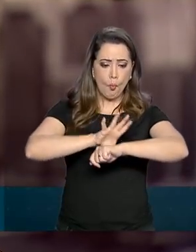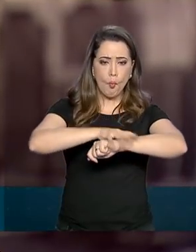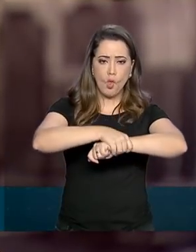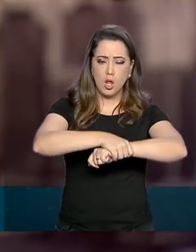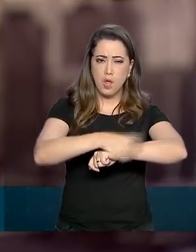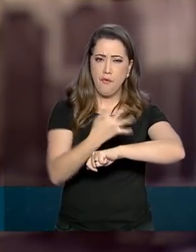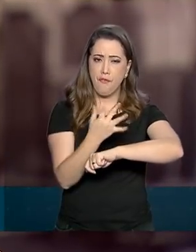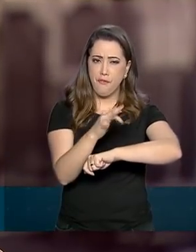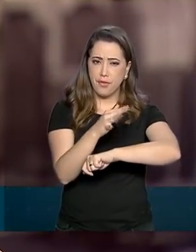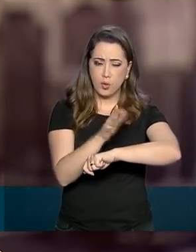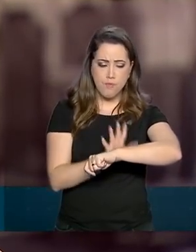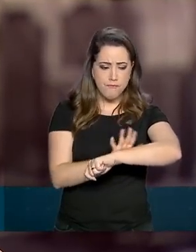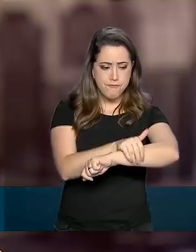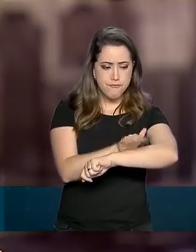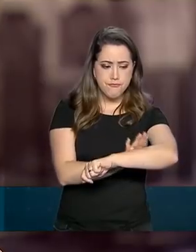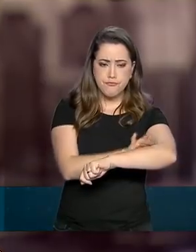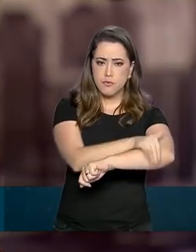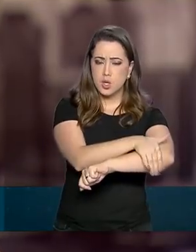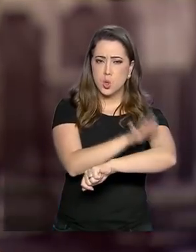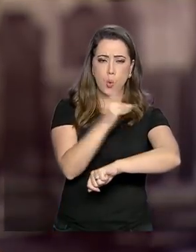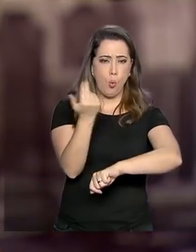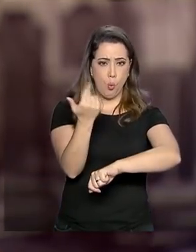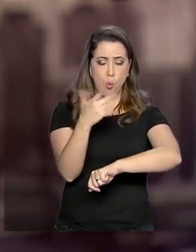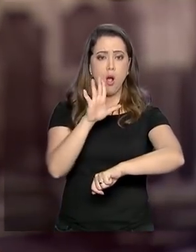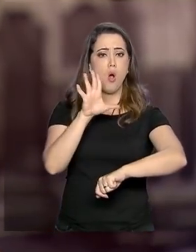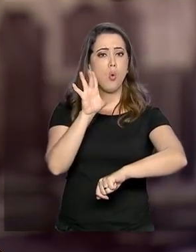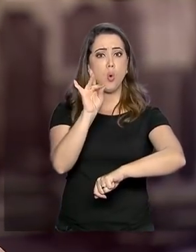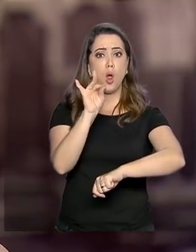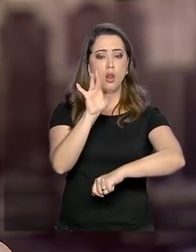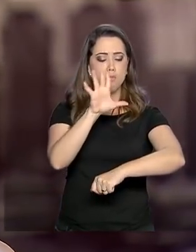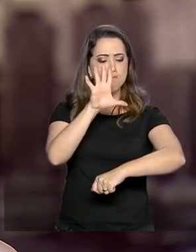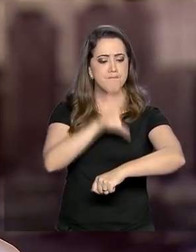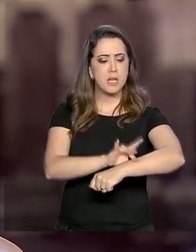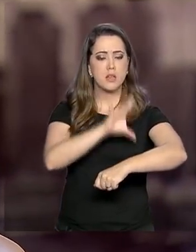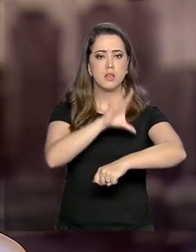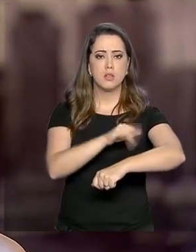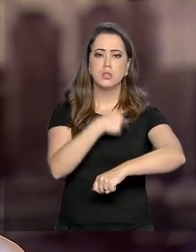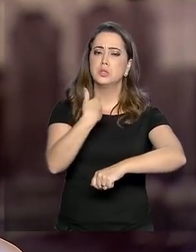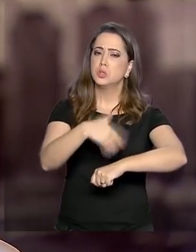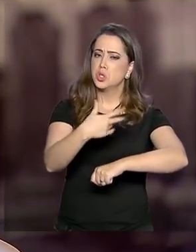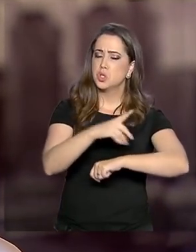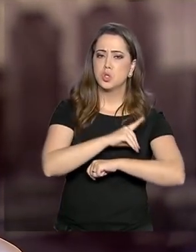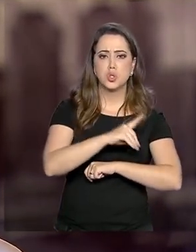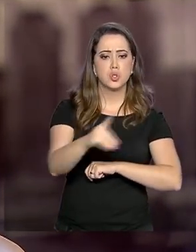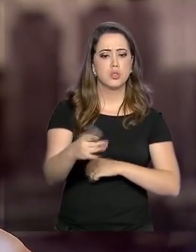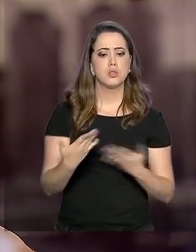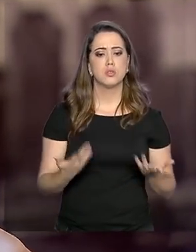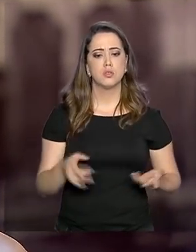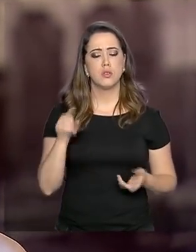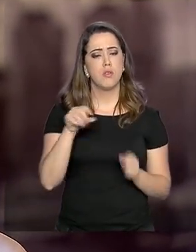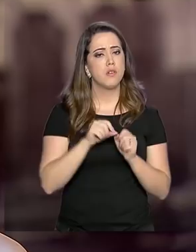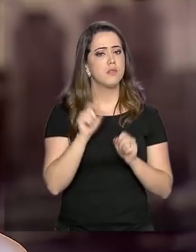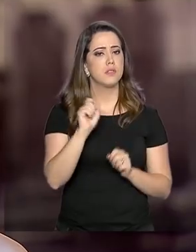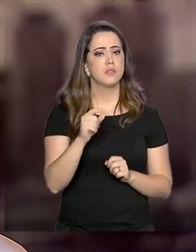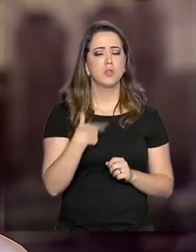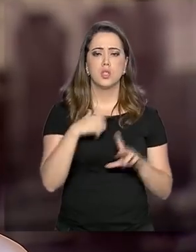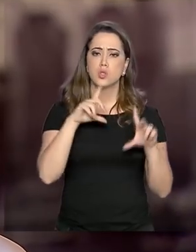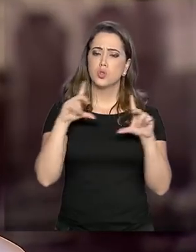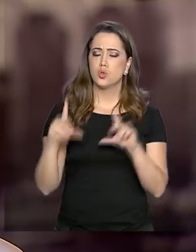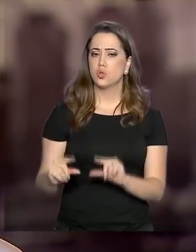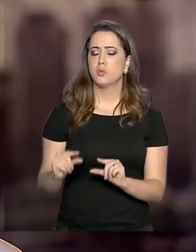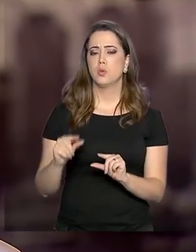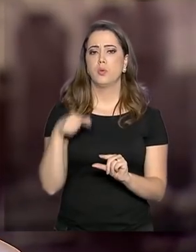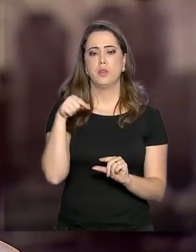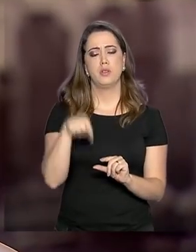ferida, ela veda, ela adere como se fosse uma cola, permanece por vários dias. Isso faz com que haja uma redução